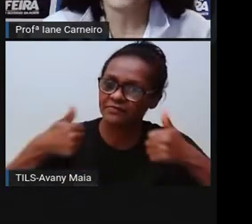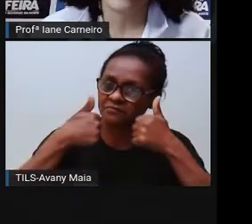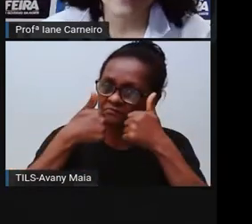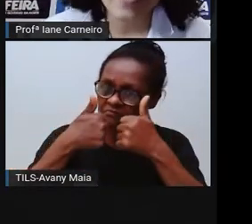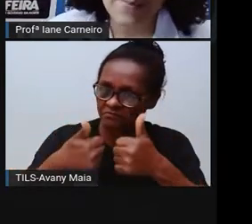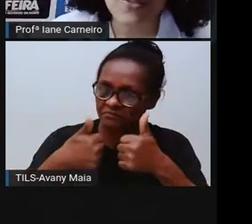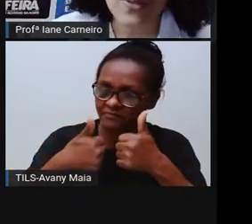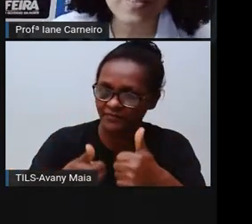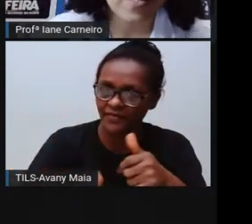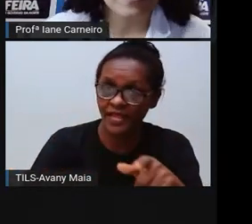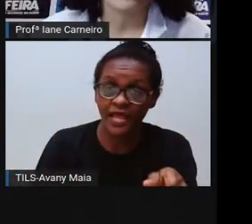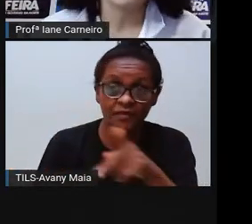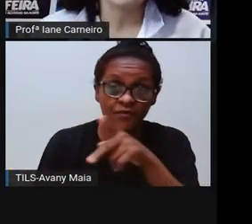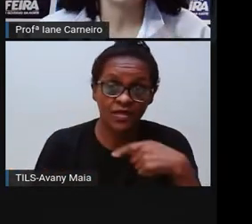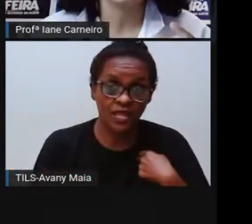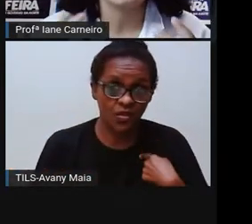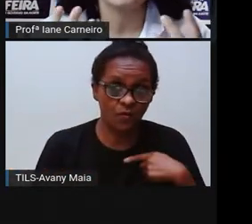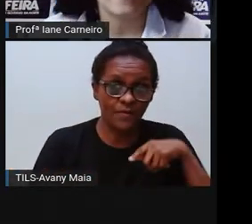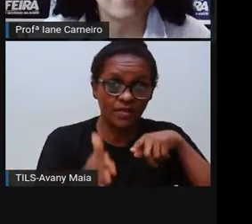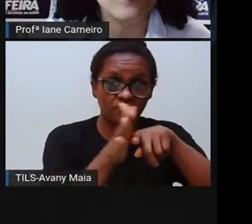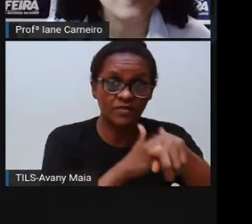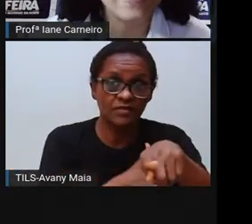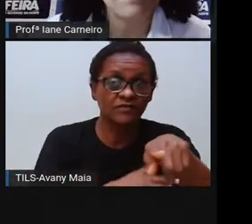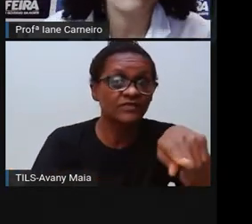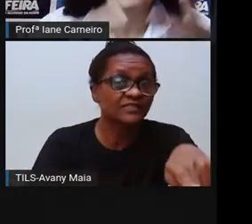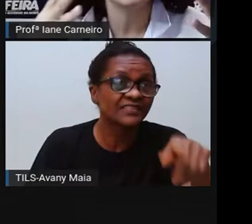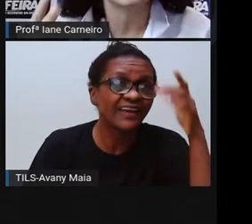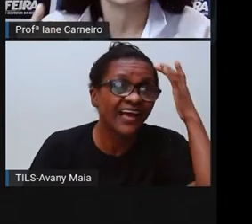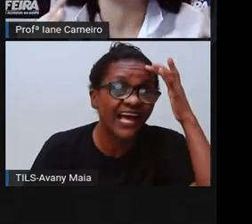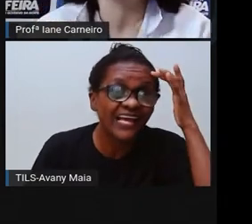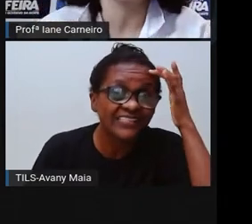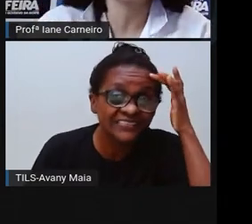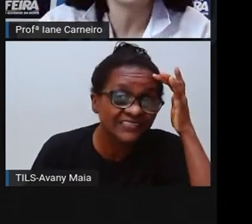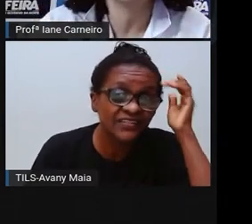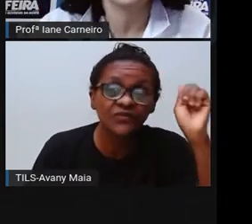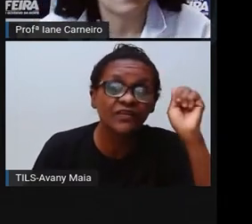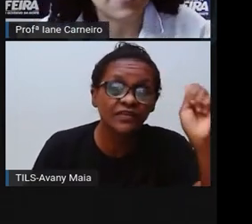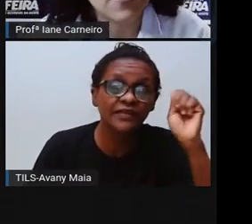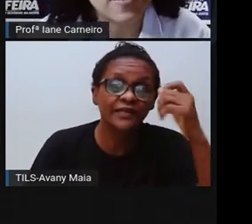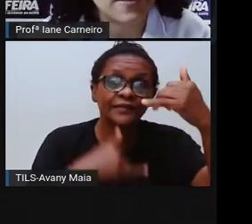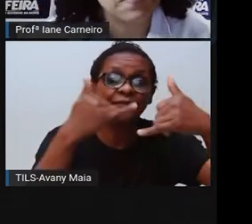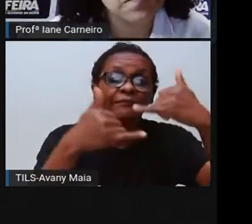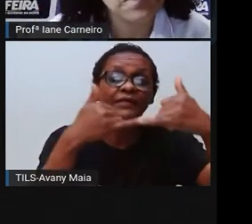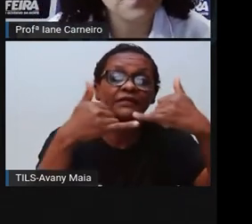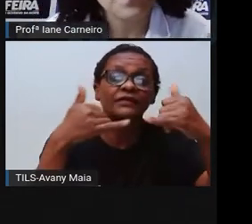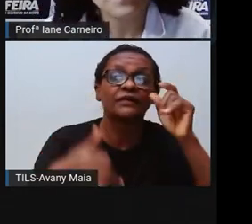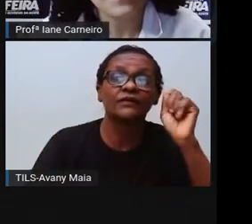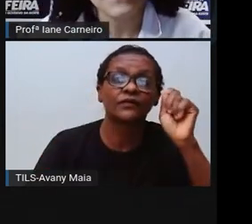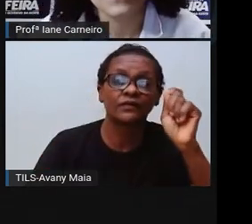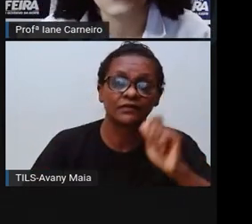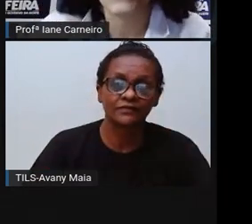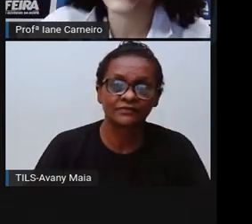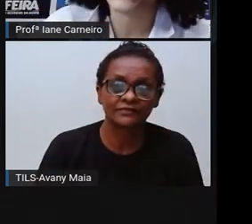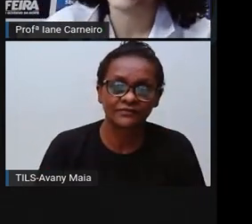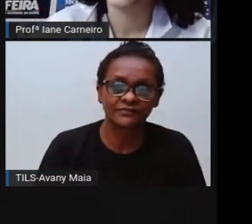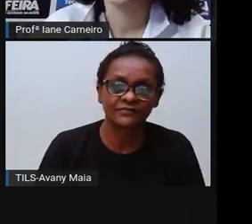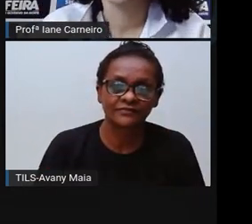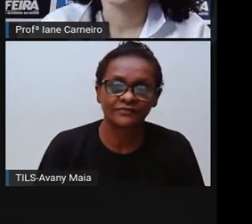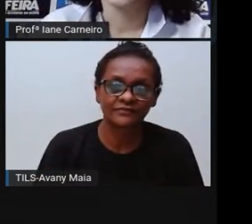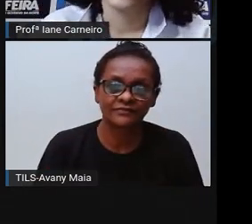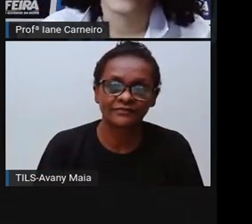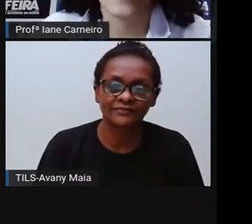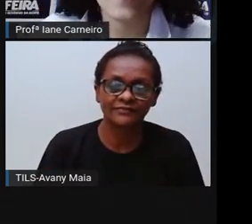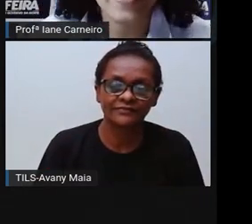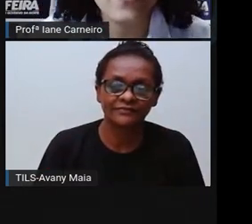E aí, eu quero saber de vocês. O que é que vocês acham que é brincar? O que é brincar pra você? Me conta aí.